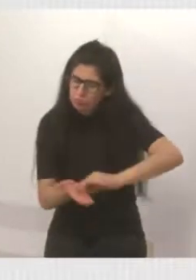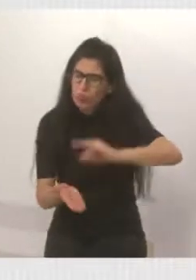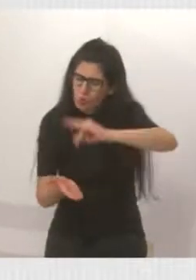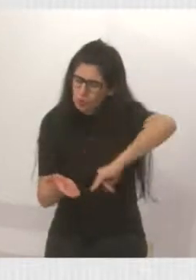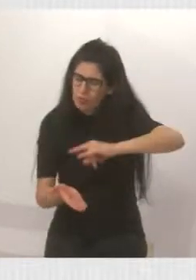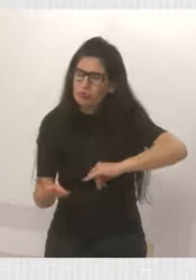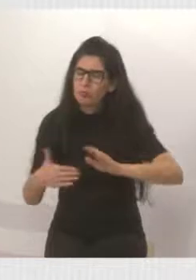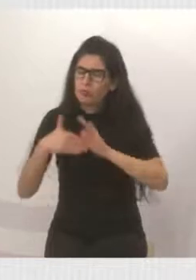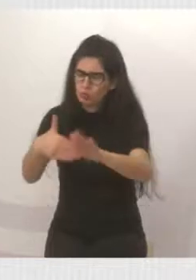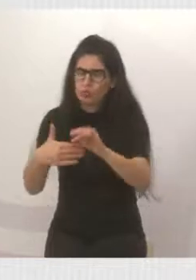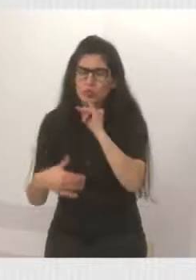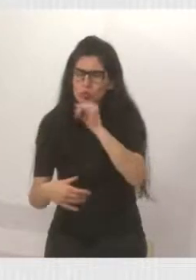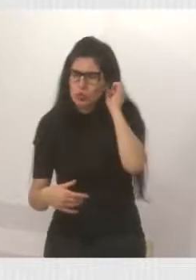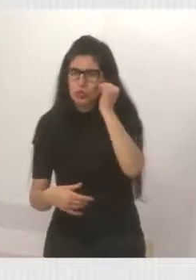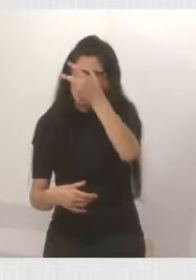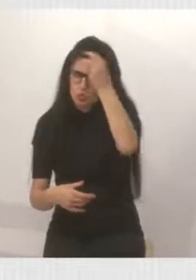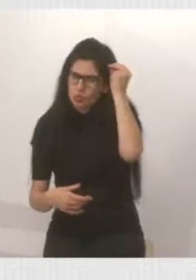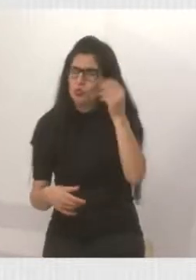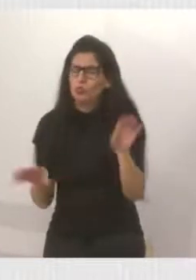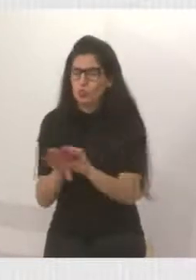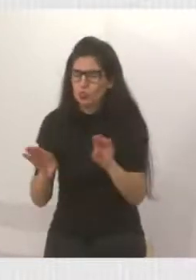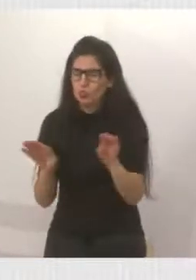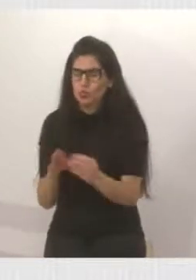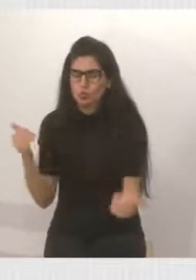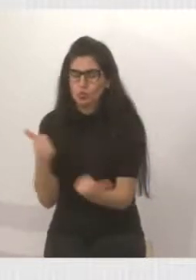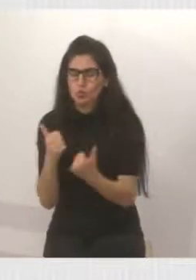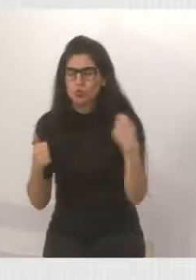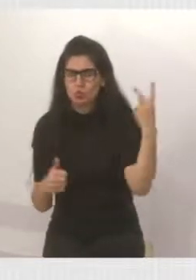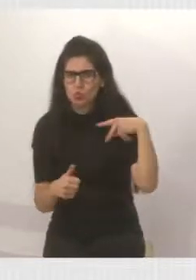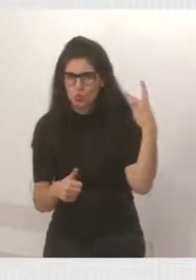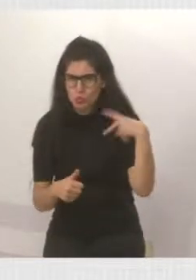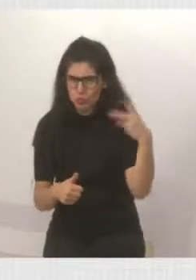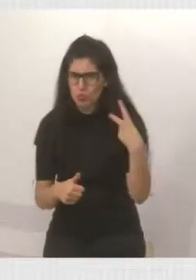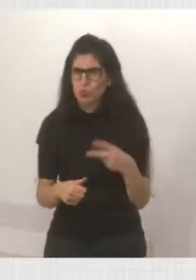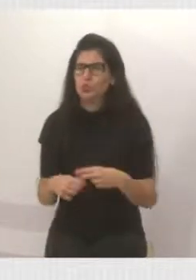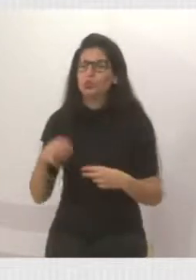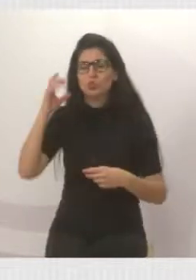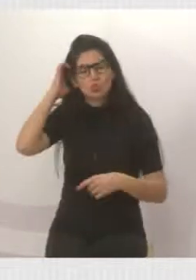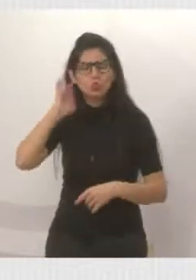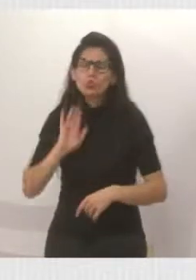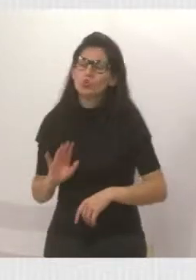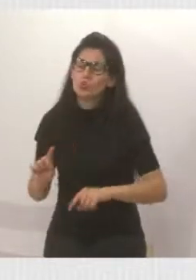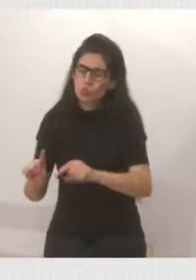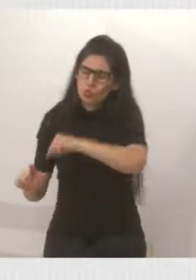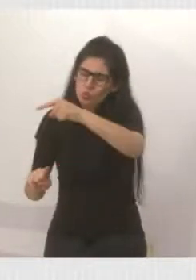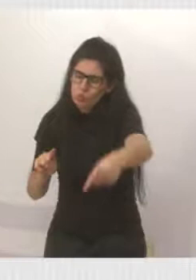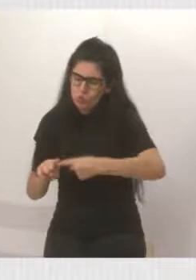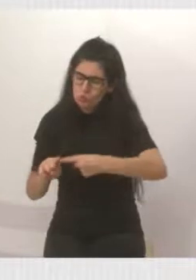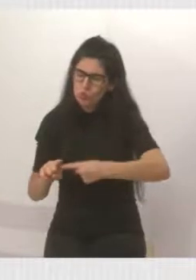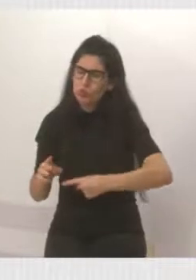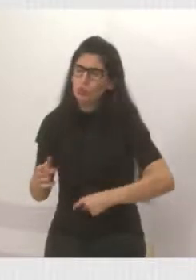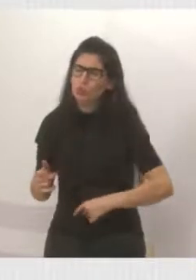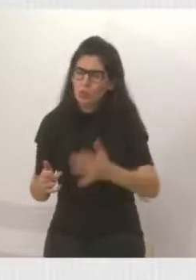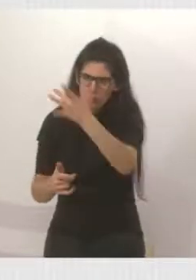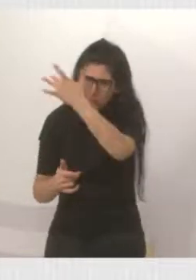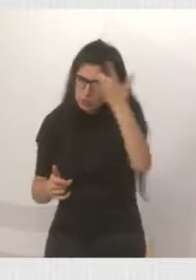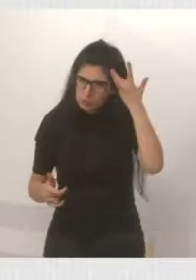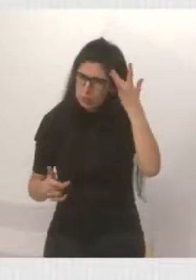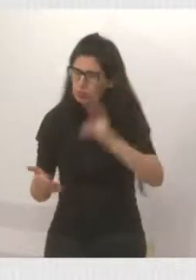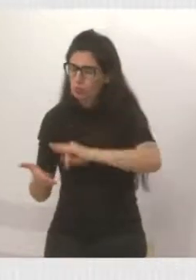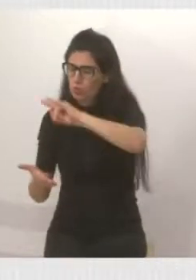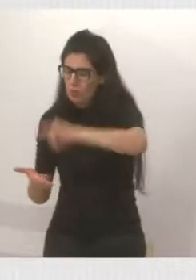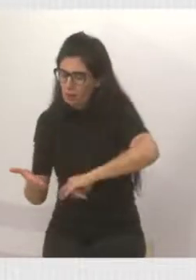meio, que é o prefeito. E os vereadores também, e também o vereador Valmir, que se conhece aqui há muitos anos,